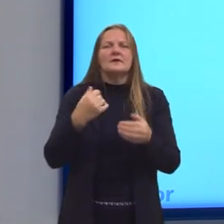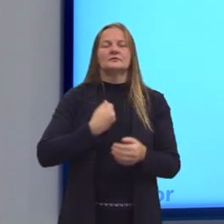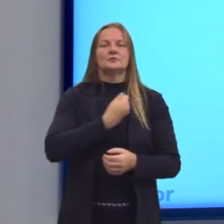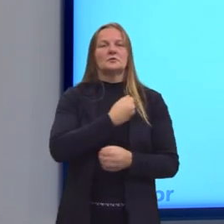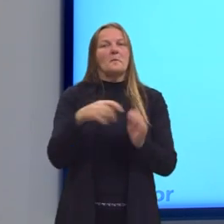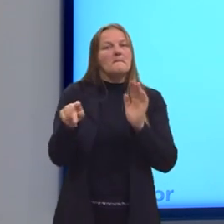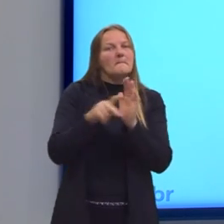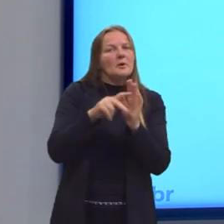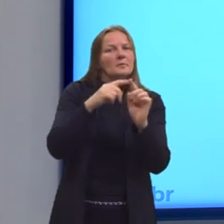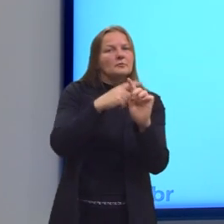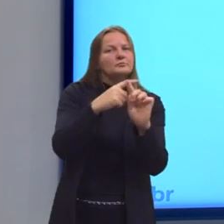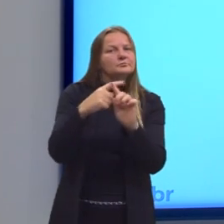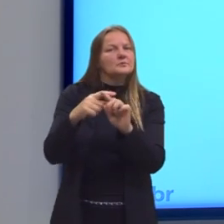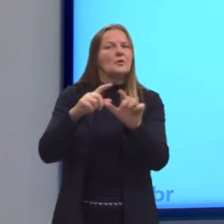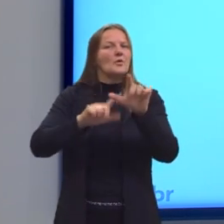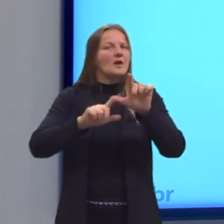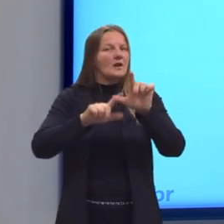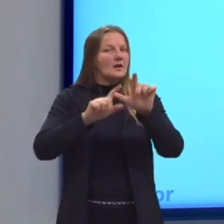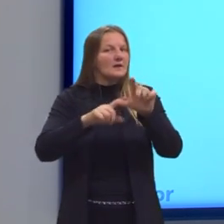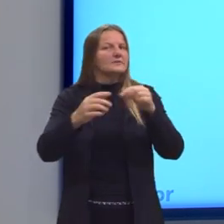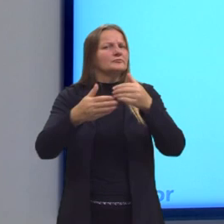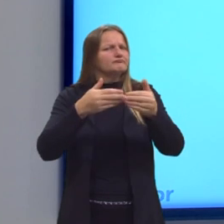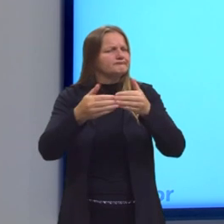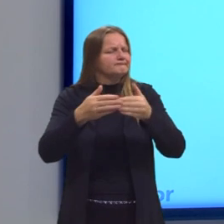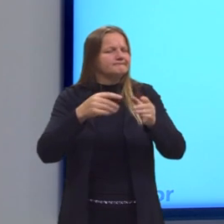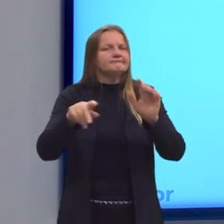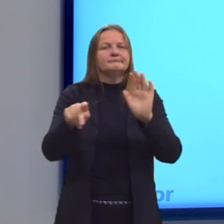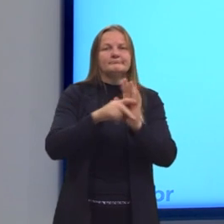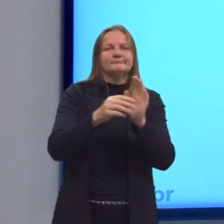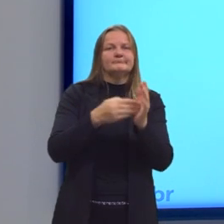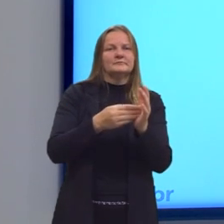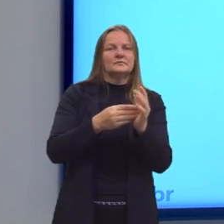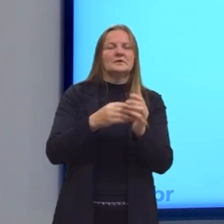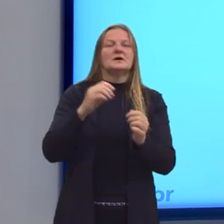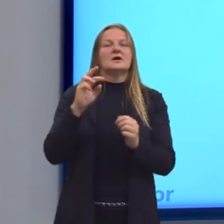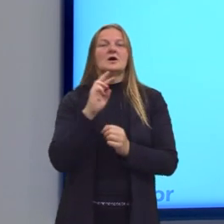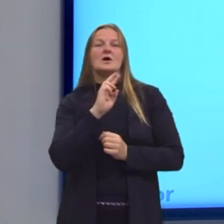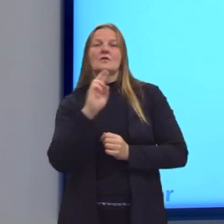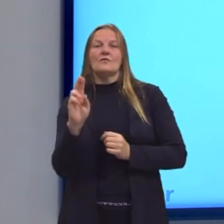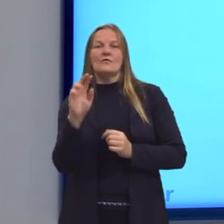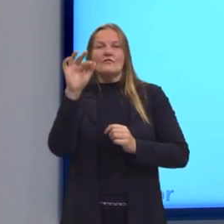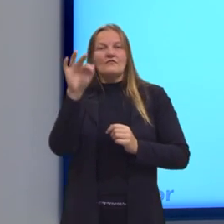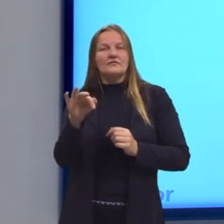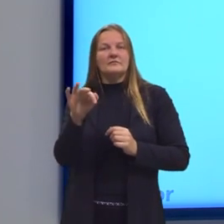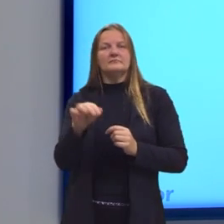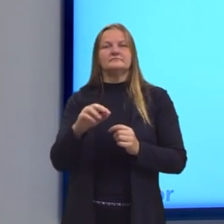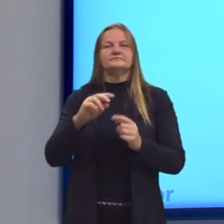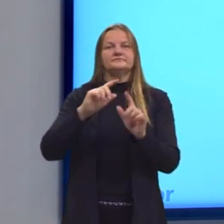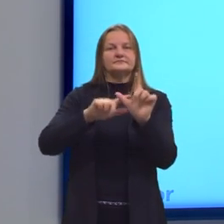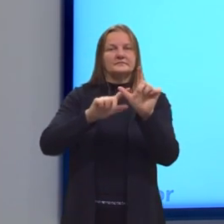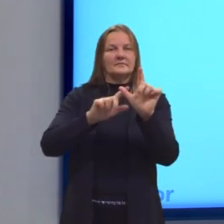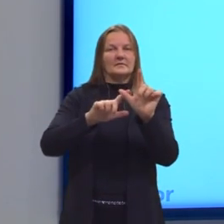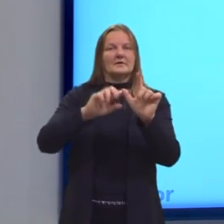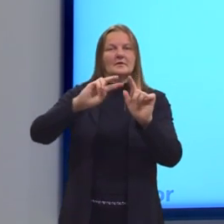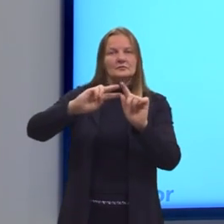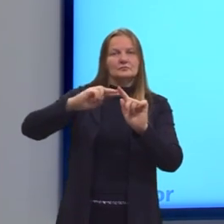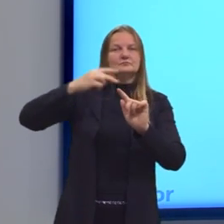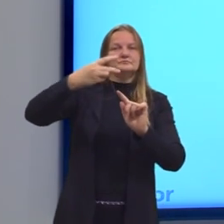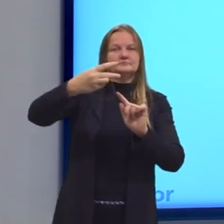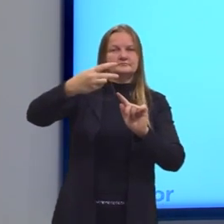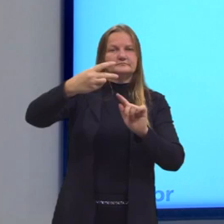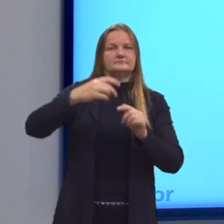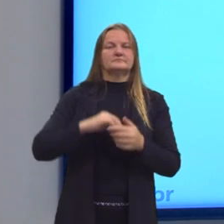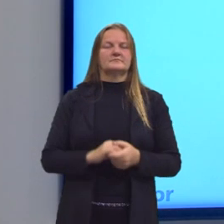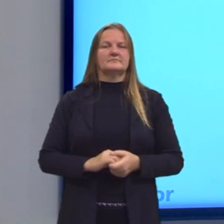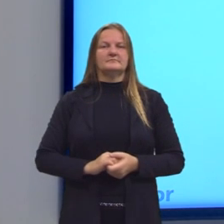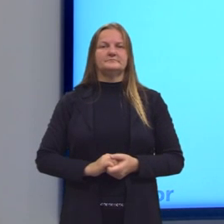ele mesmo ou uma letra qualquer multiplicada por ela mesma resulta na letrinha ou no número com o expoente